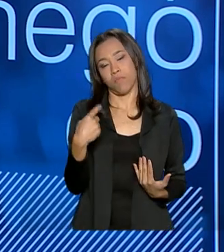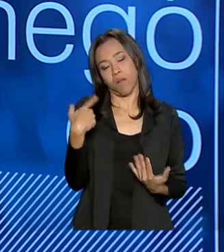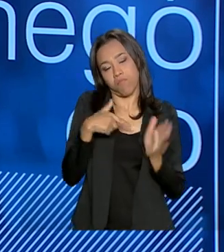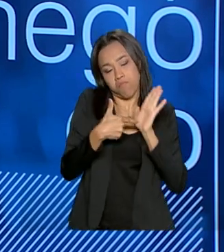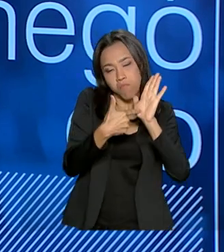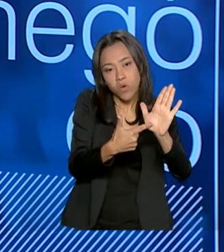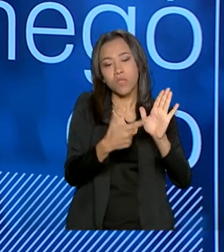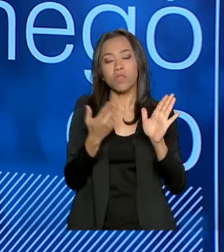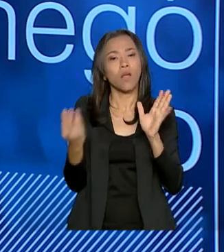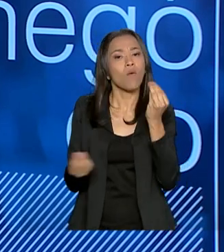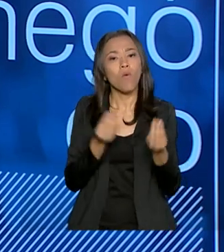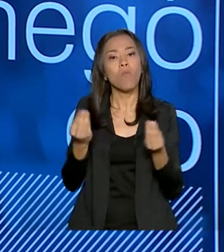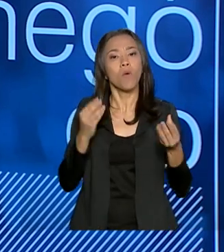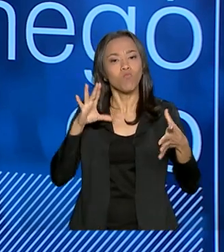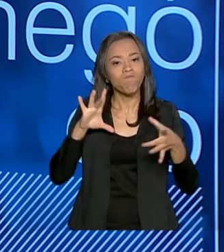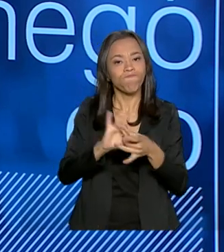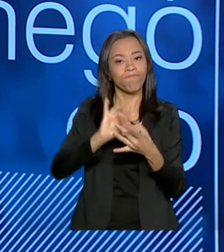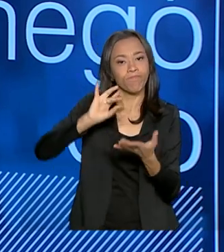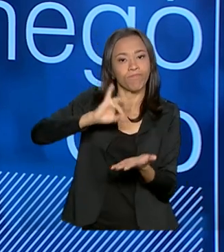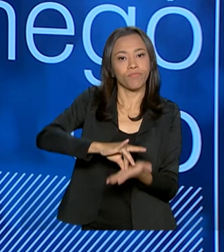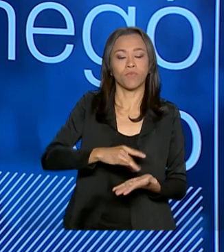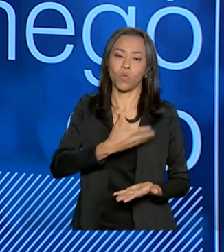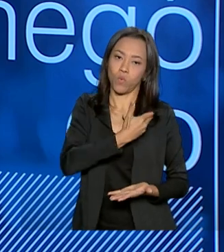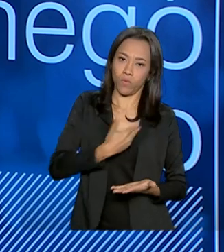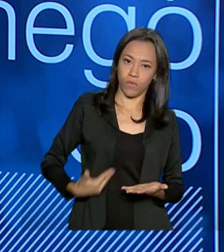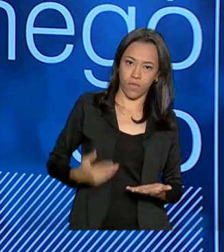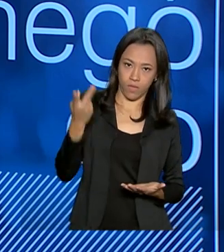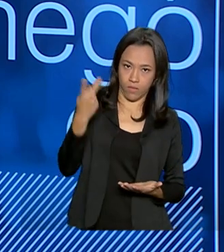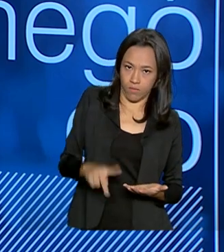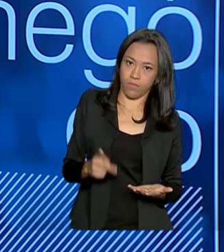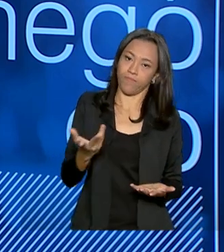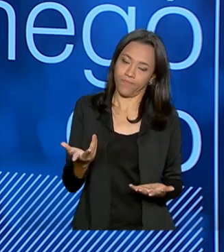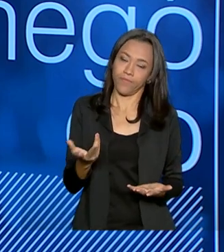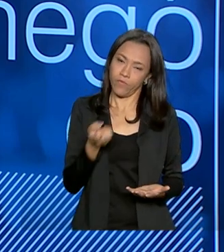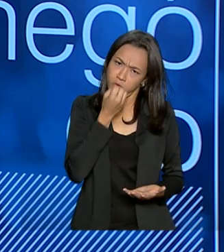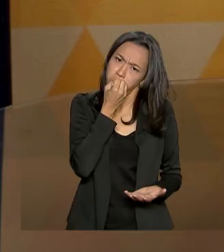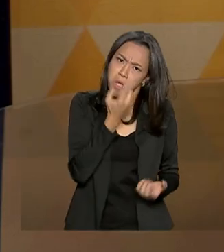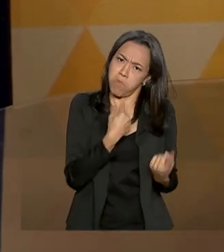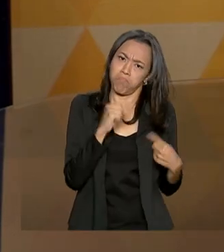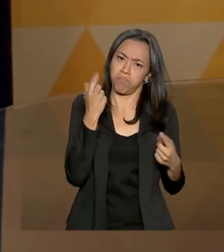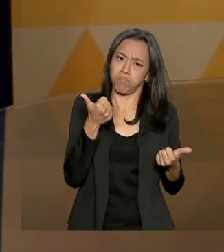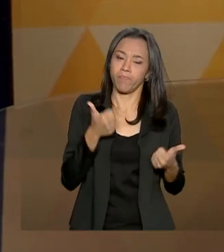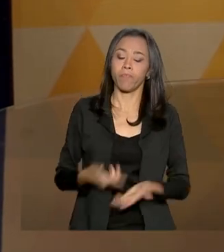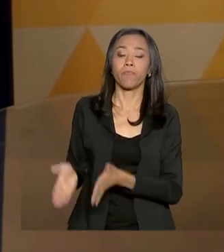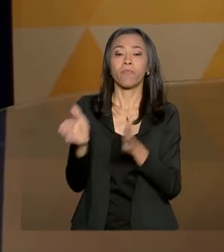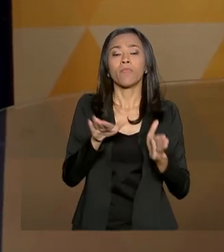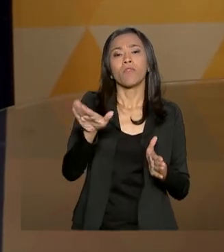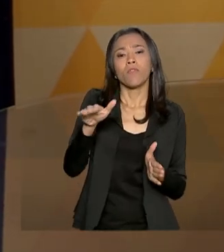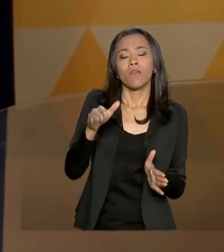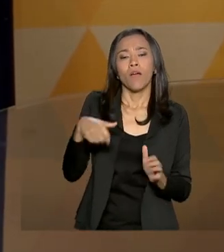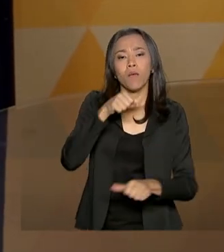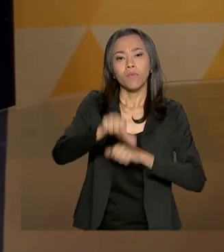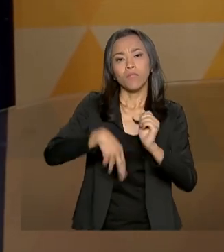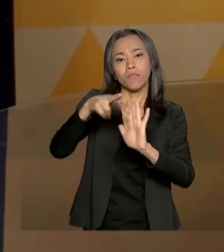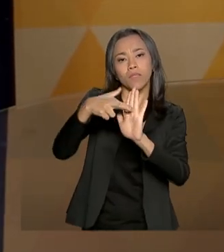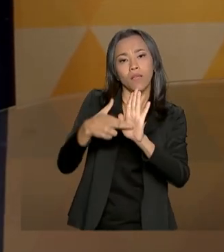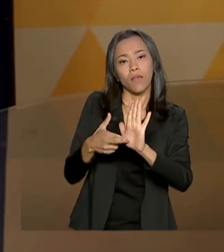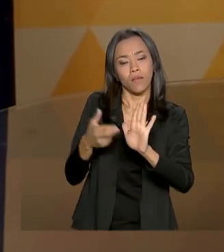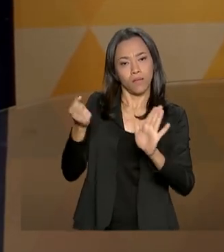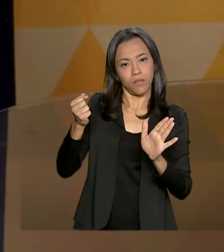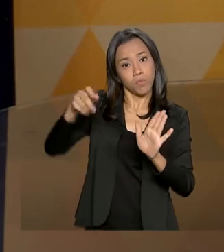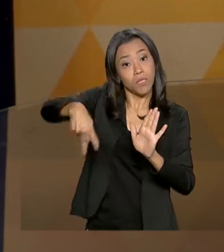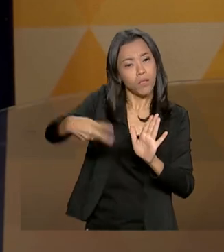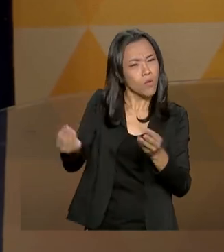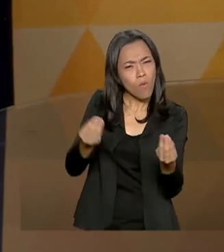democrática que o país vive. Então, eu acho que nós fomos bem sucedidos nisso aí. A reforma da Previdência, como é que entra nessa questão,